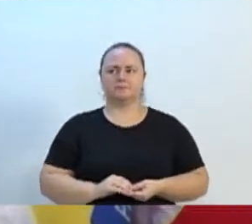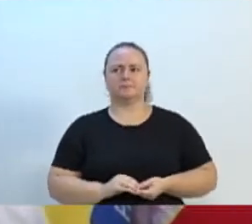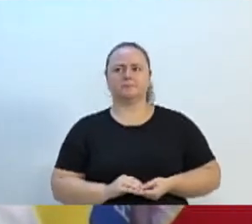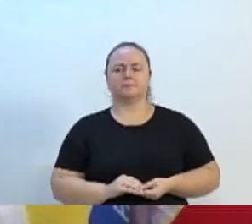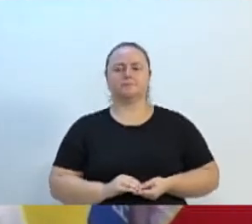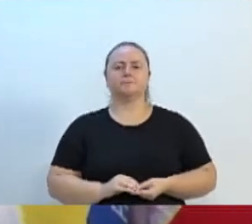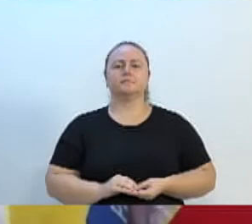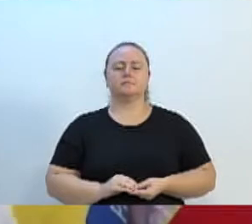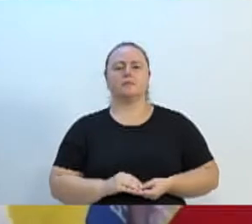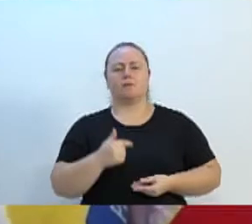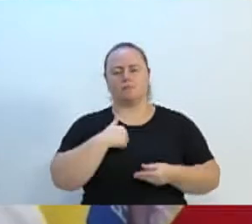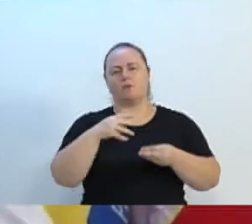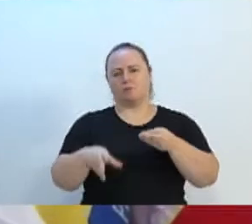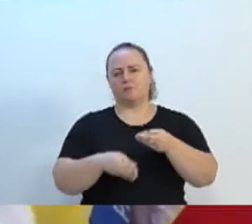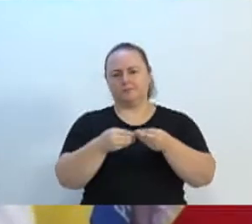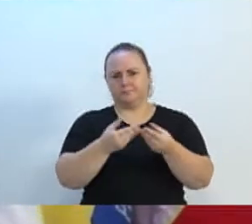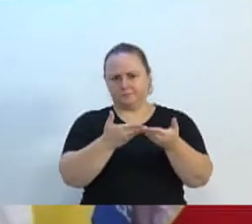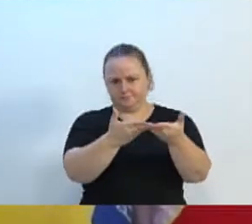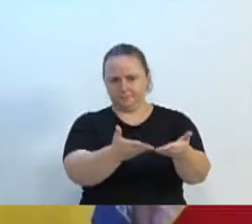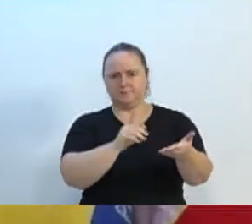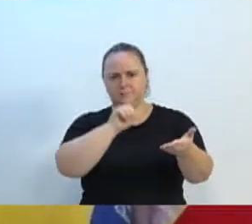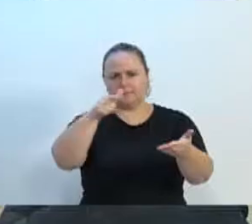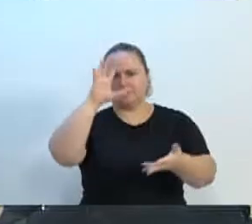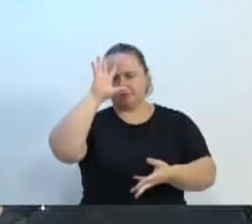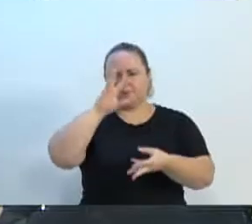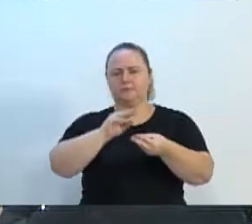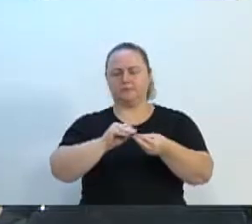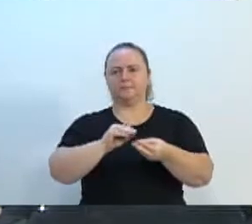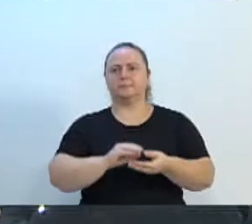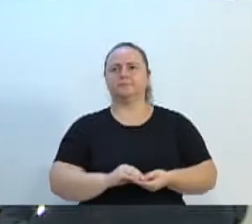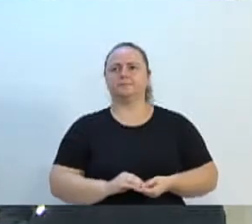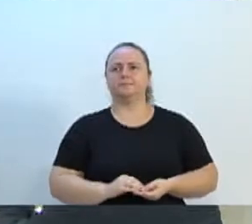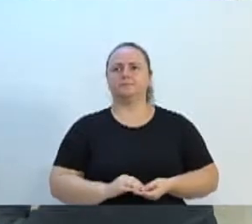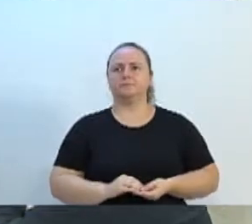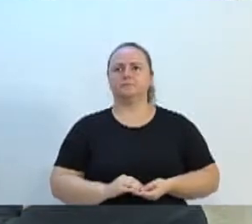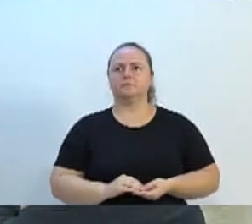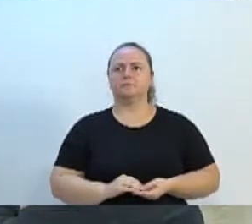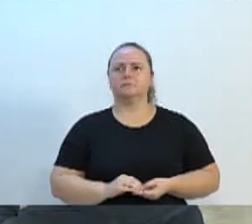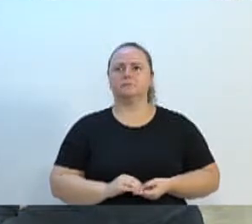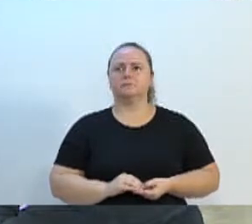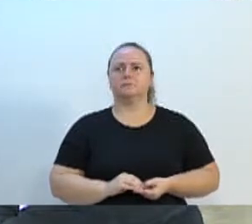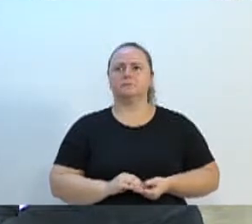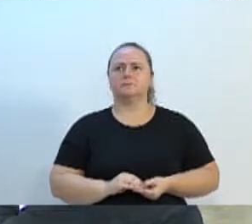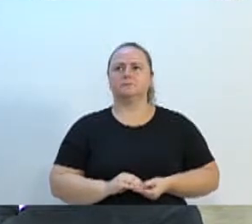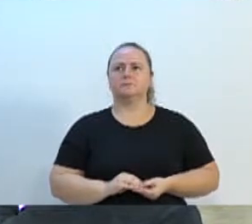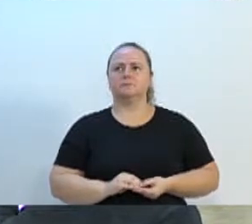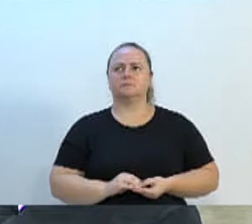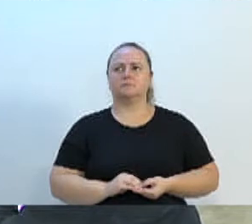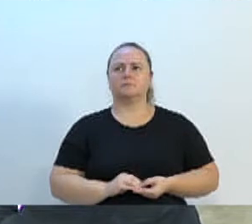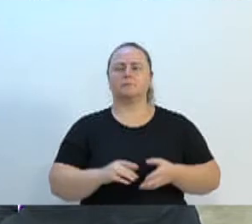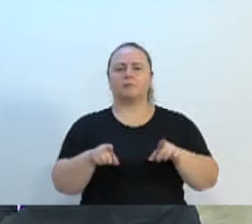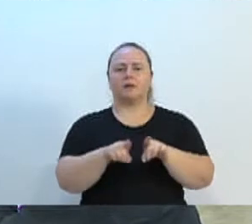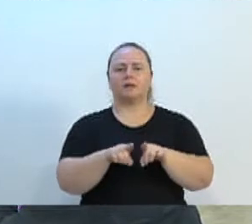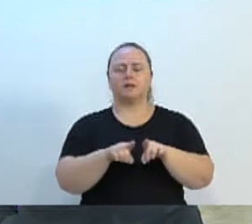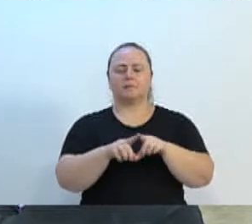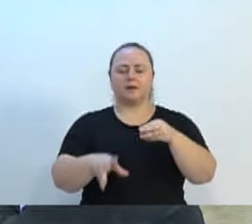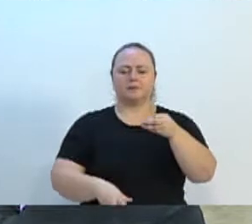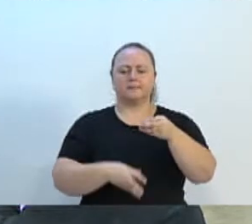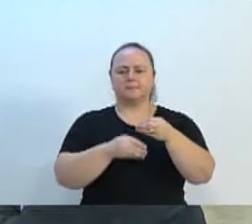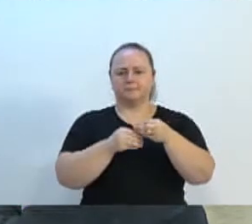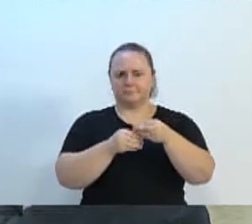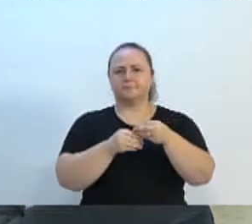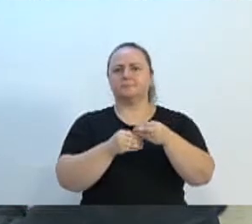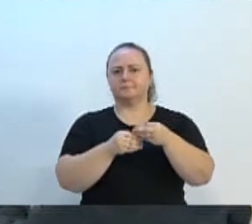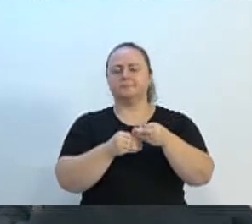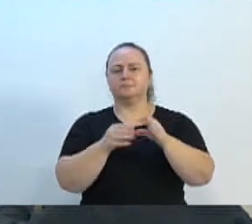uma parte, para depois concluir a minha fala na tarde de hoje. Eu também peço, depois da sequência, a possibilidade de uma parte, vereador Ito. Se também,